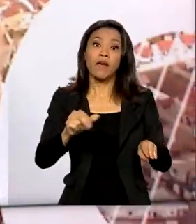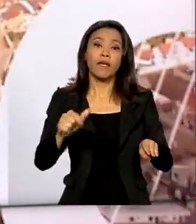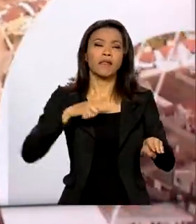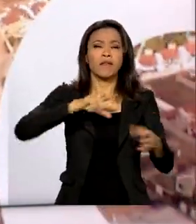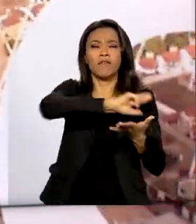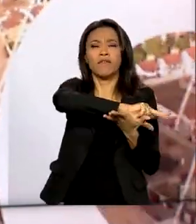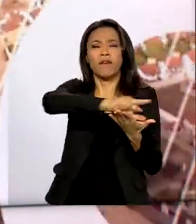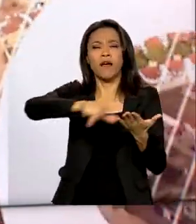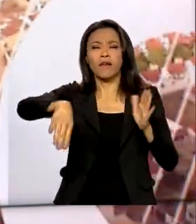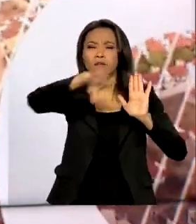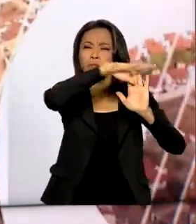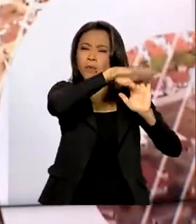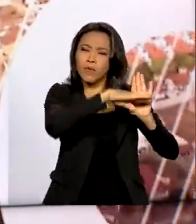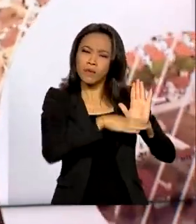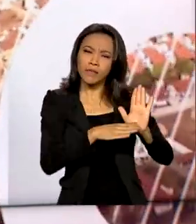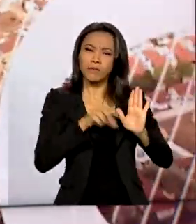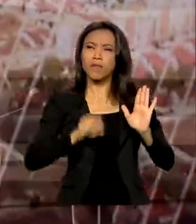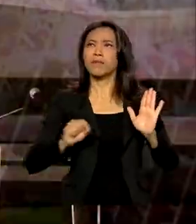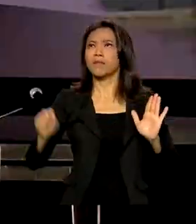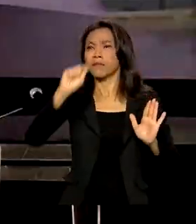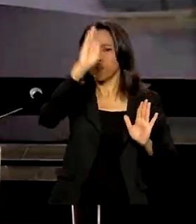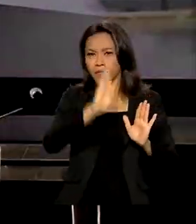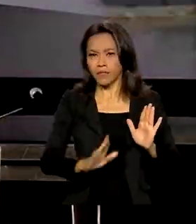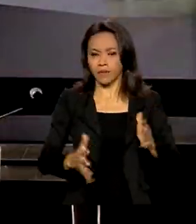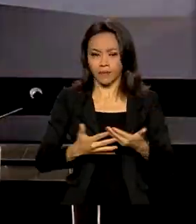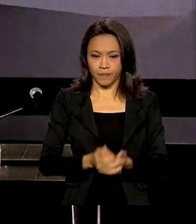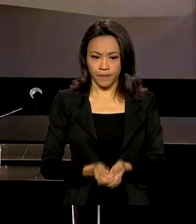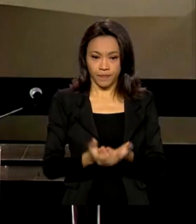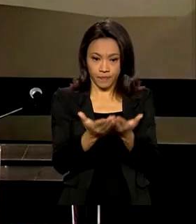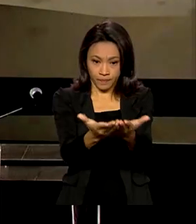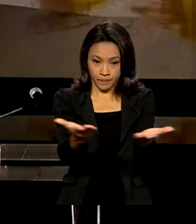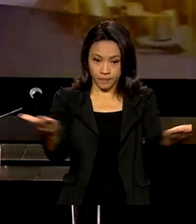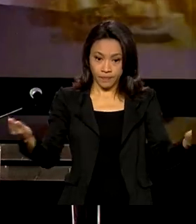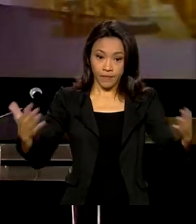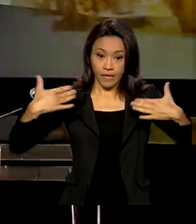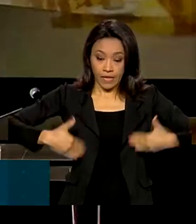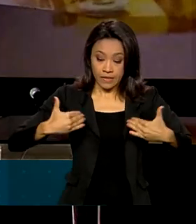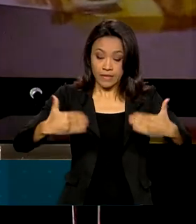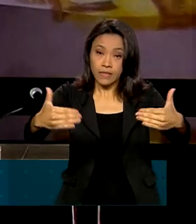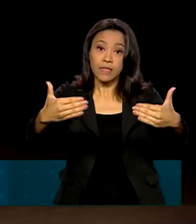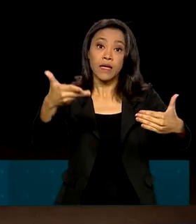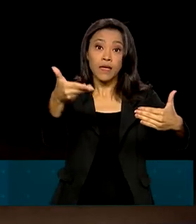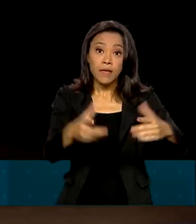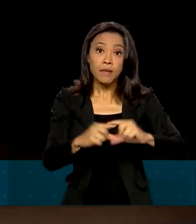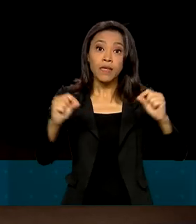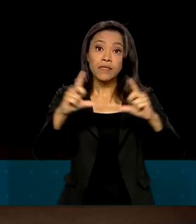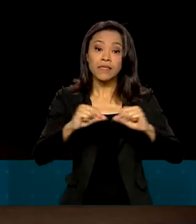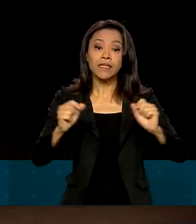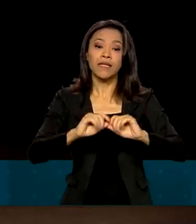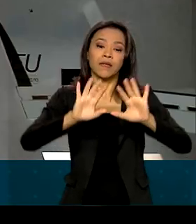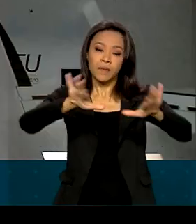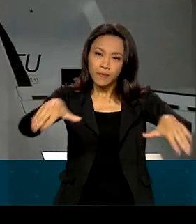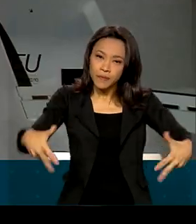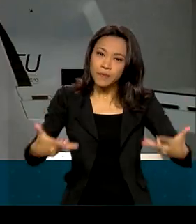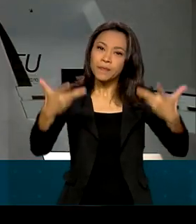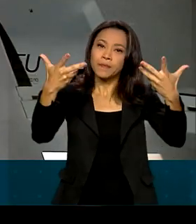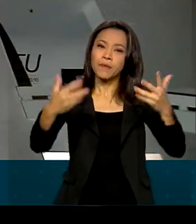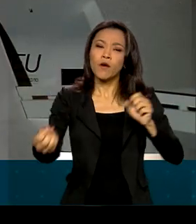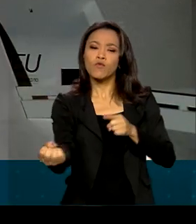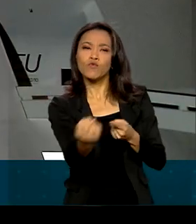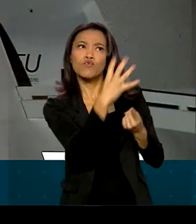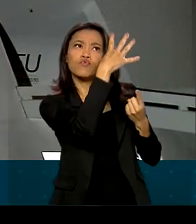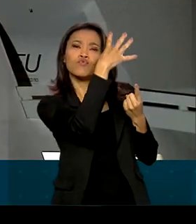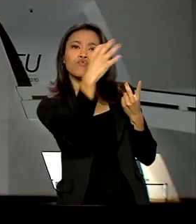de eventos programados em todo o país. Na esplanada dos ministérios, em Brasília, uma cerimônia com projeções